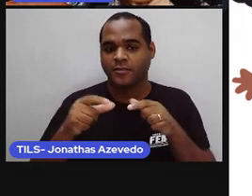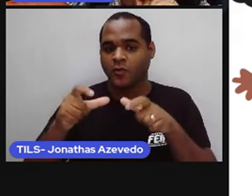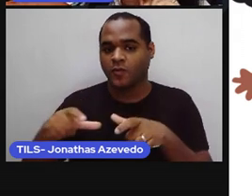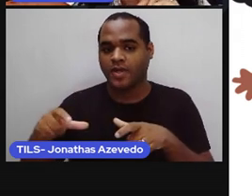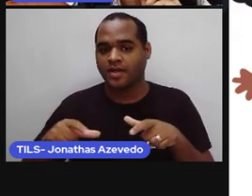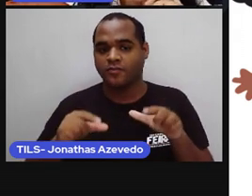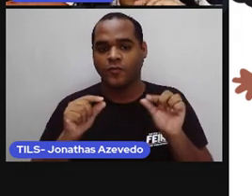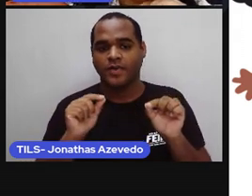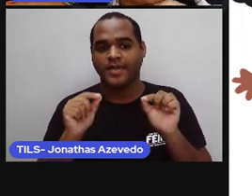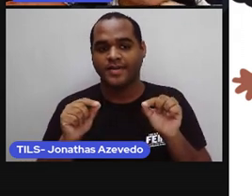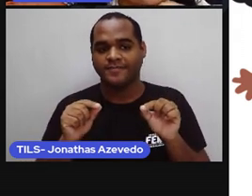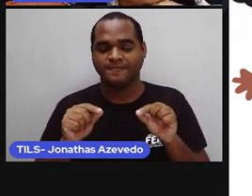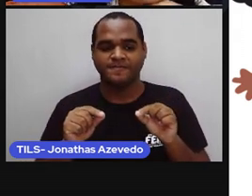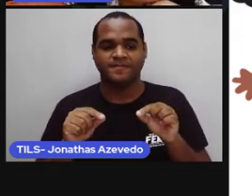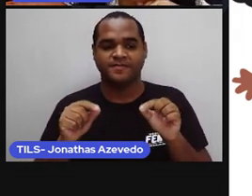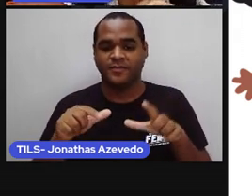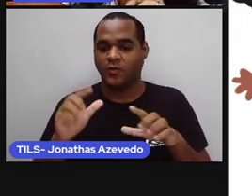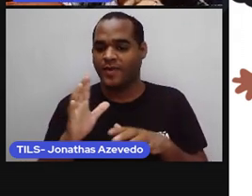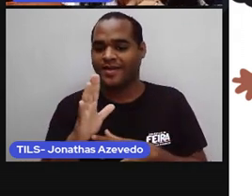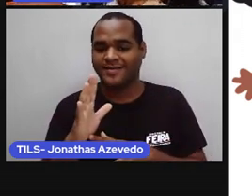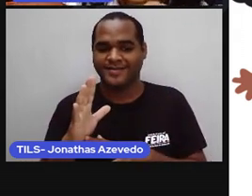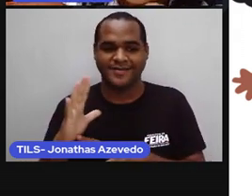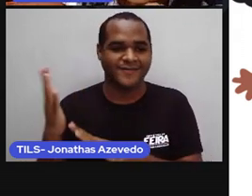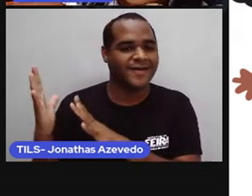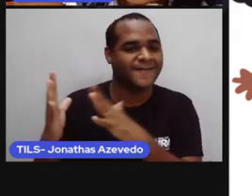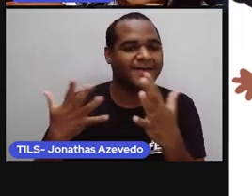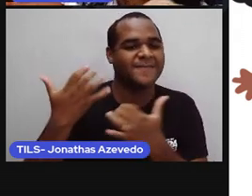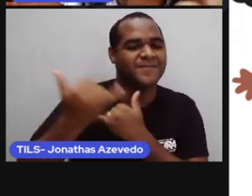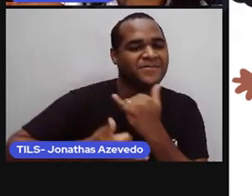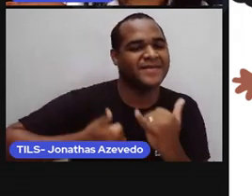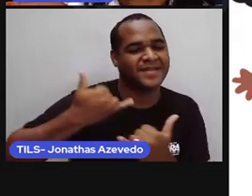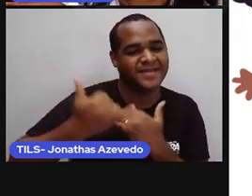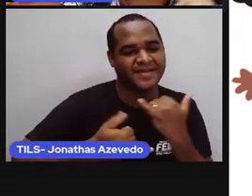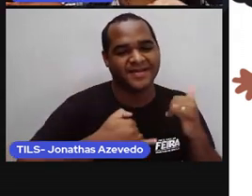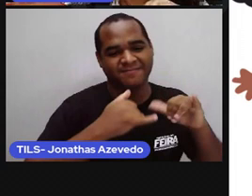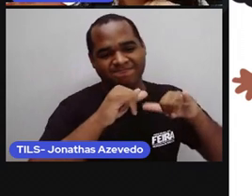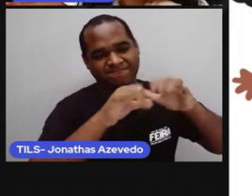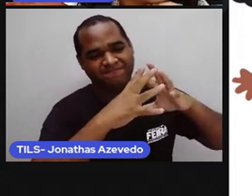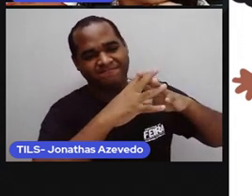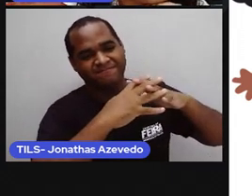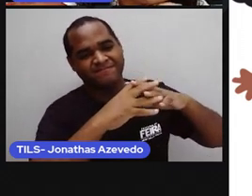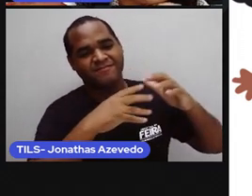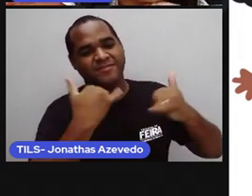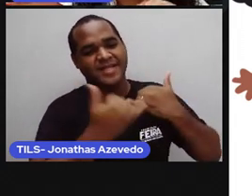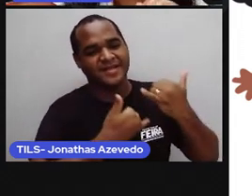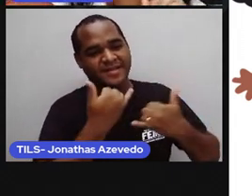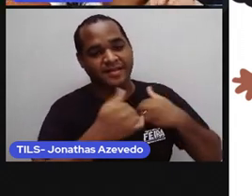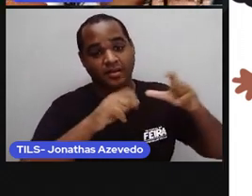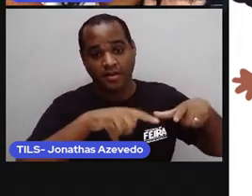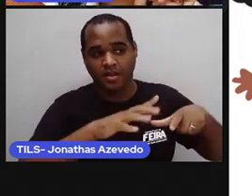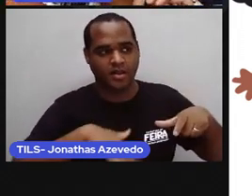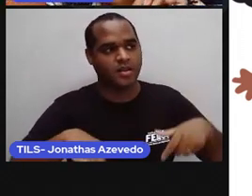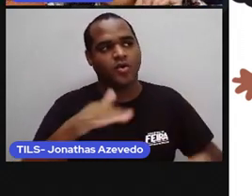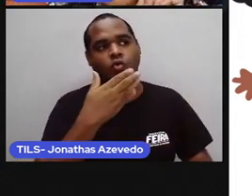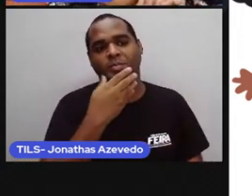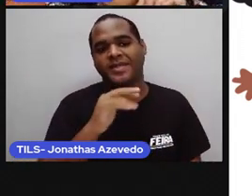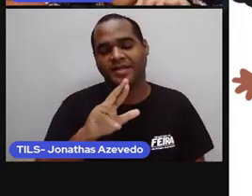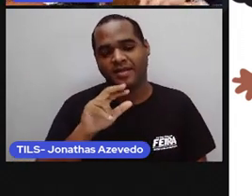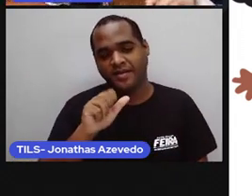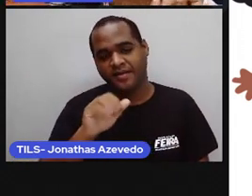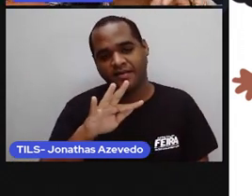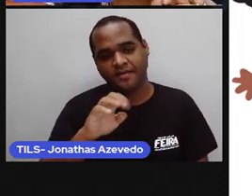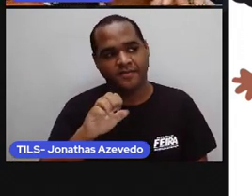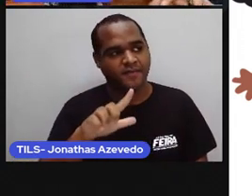no parquinho do condomínio onde o Rafael mora. Lembra